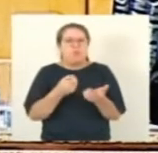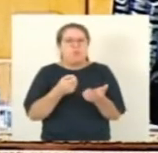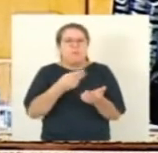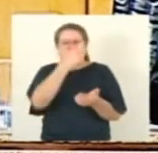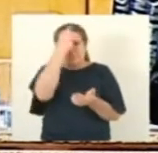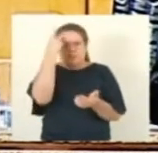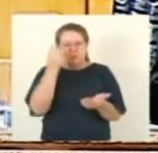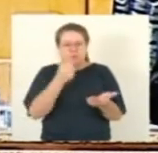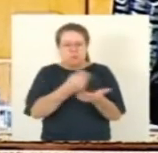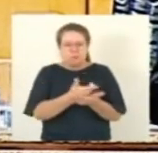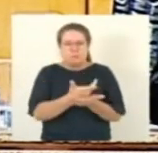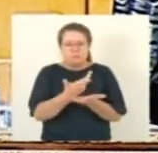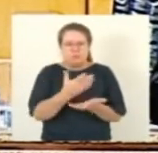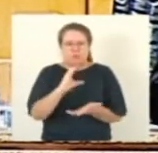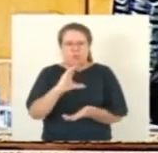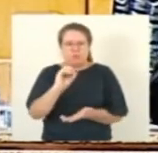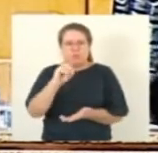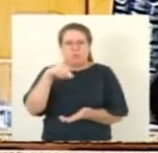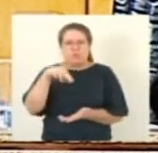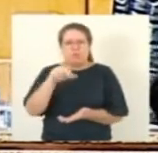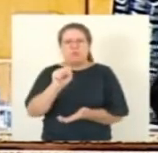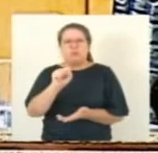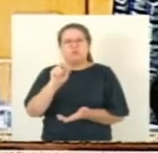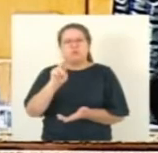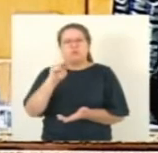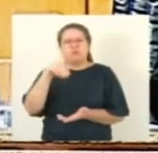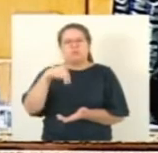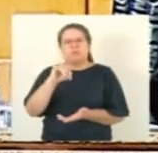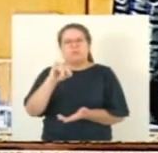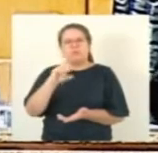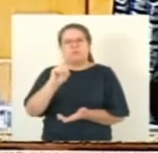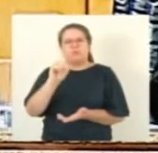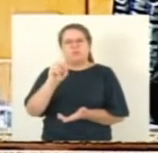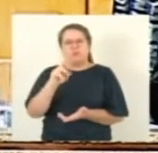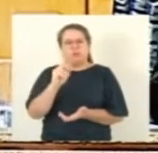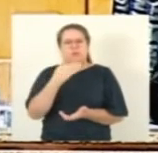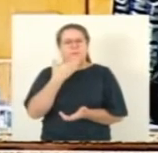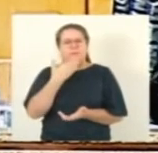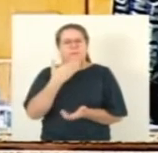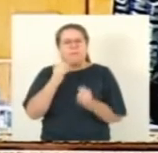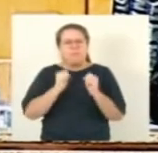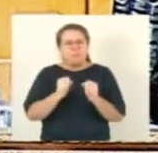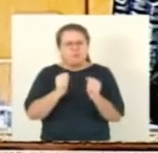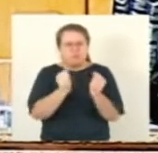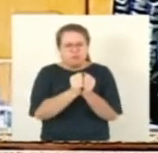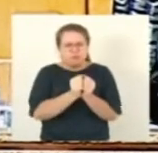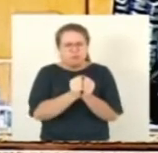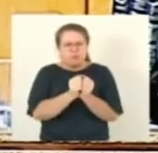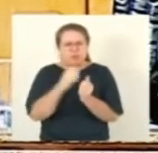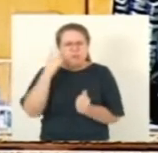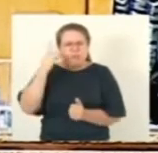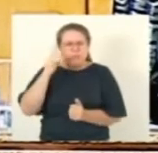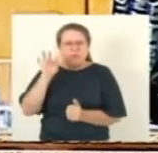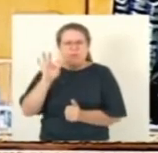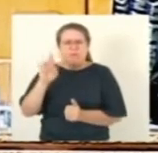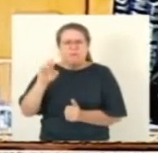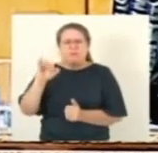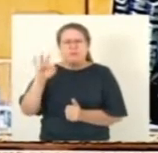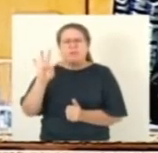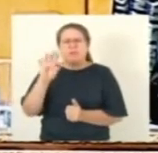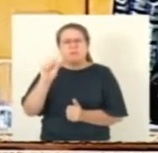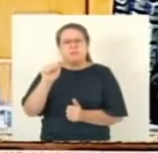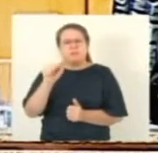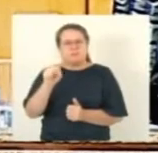freitas pode ser em conjunto o item 4 pode ser então vossa excelência está com a palavra